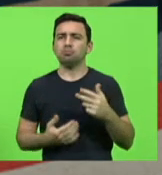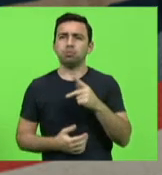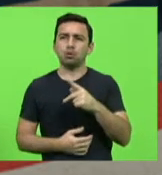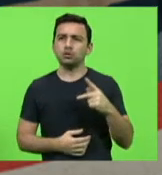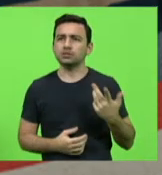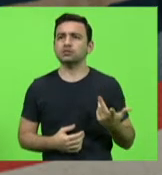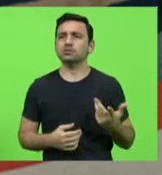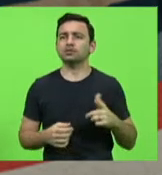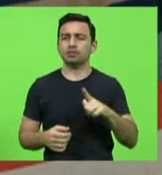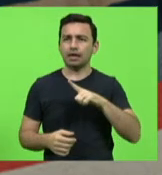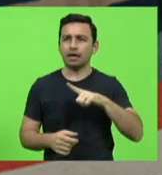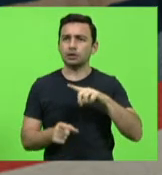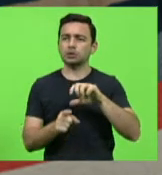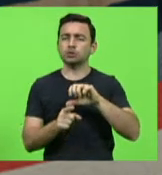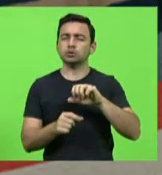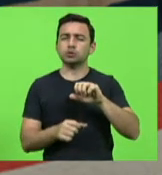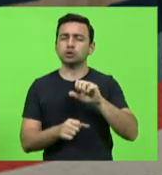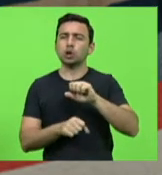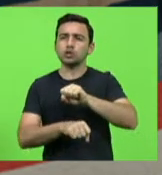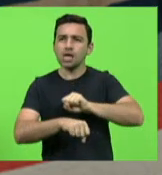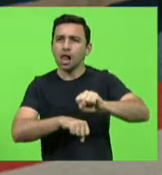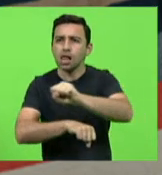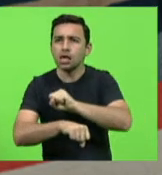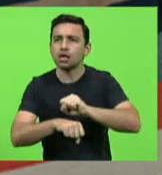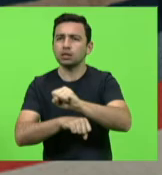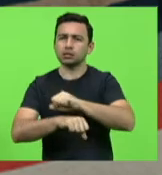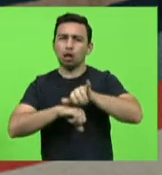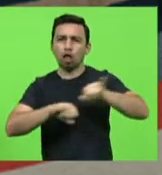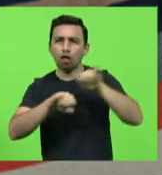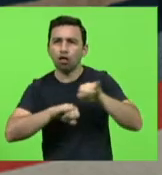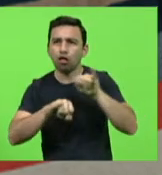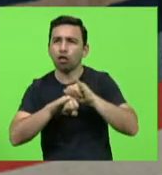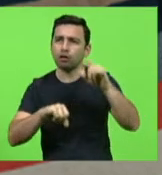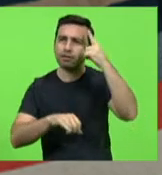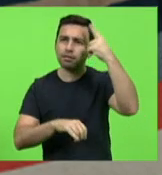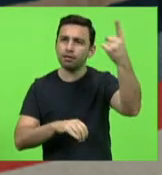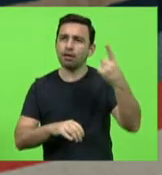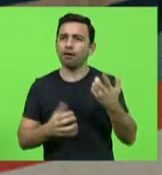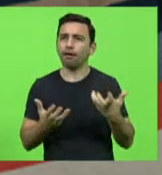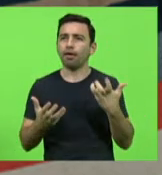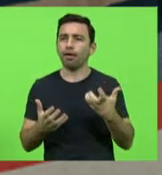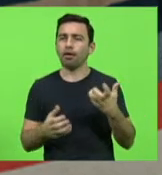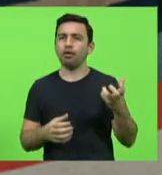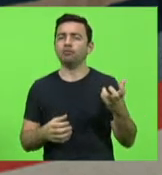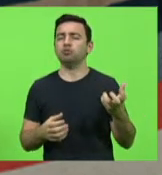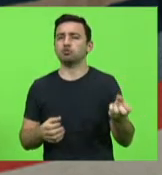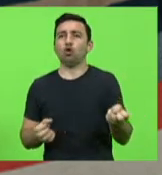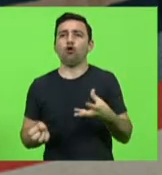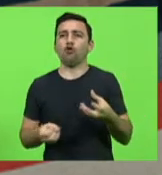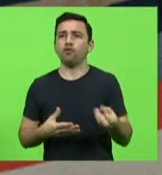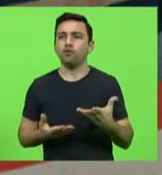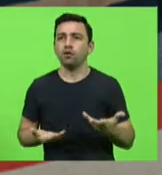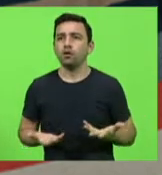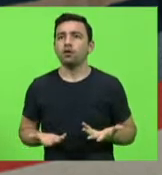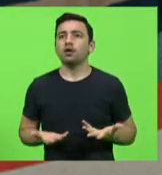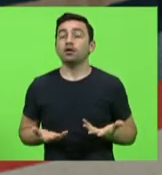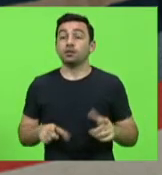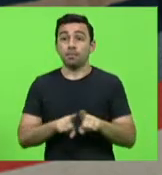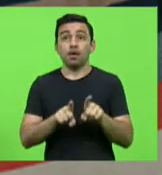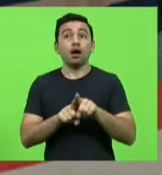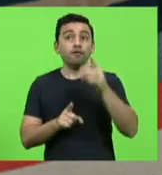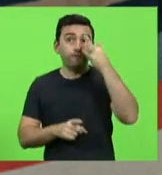socialistas, de onde se disseminam essas ideias de uma maneira mais moderna. Mesmo a França, que é um país